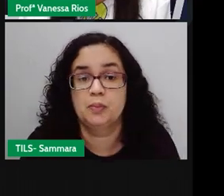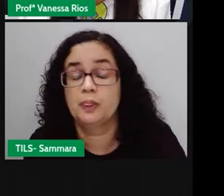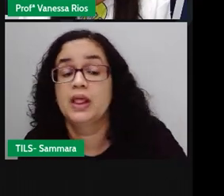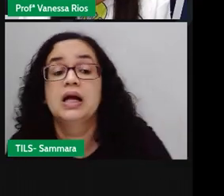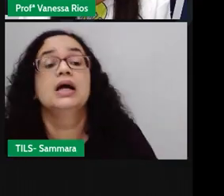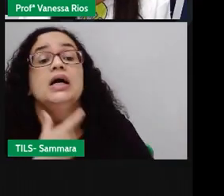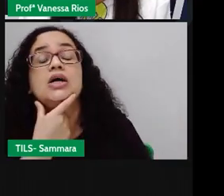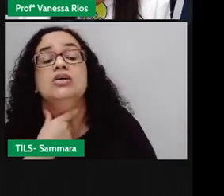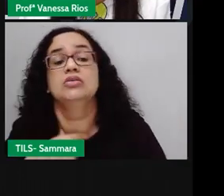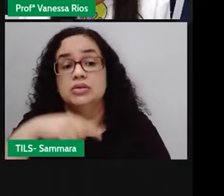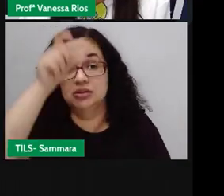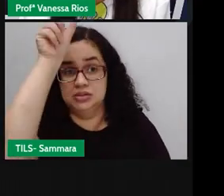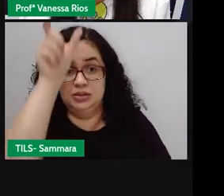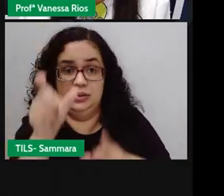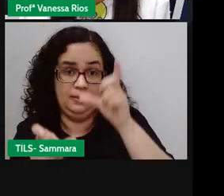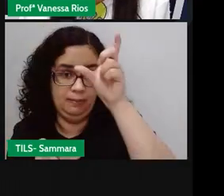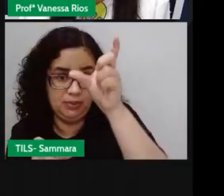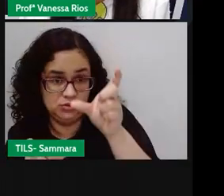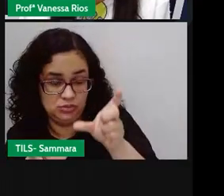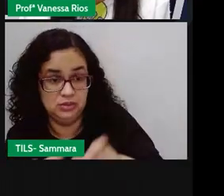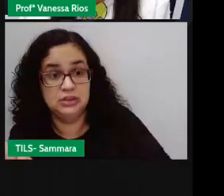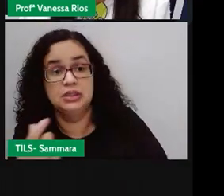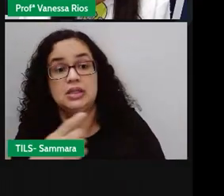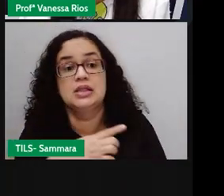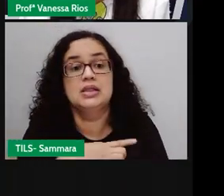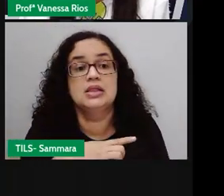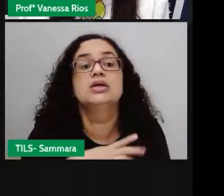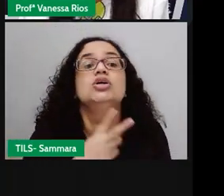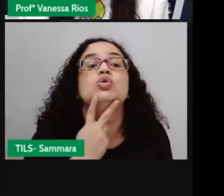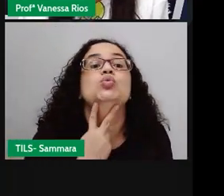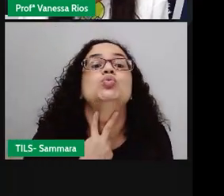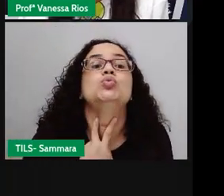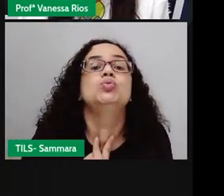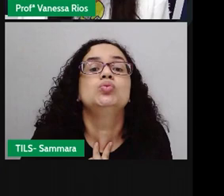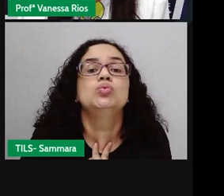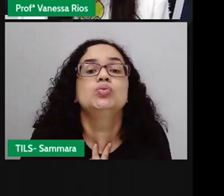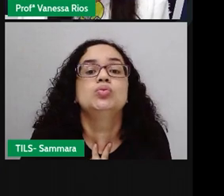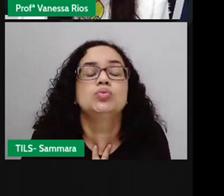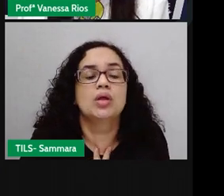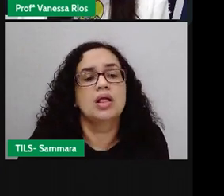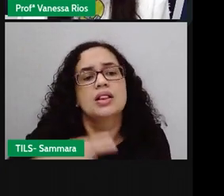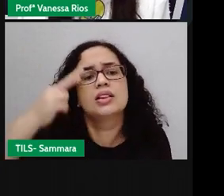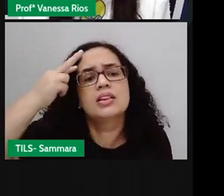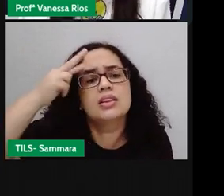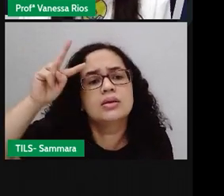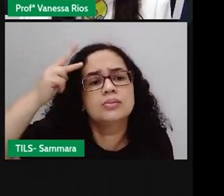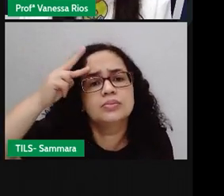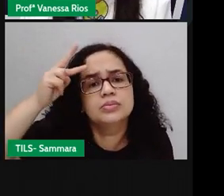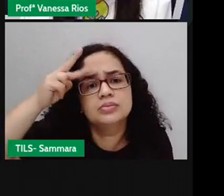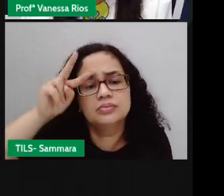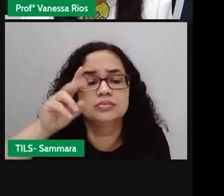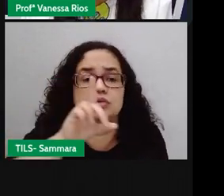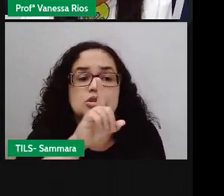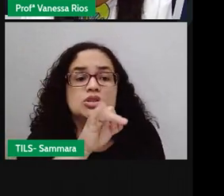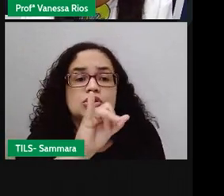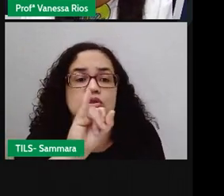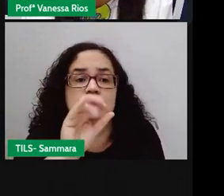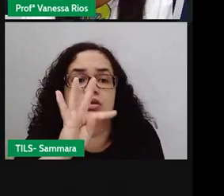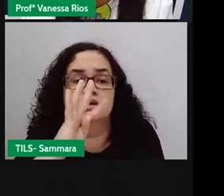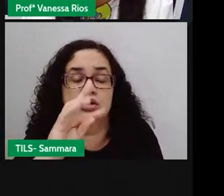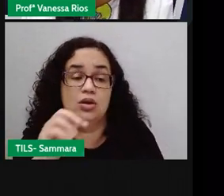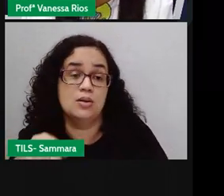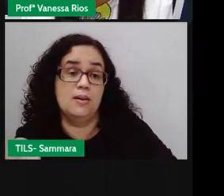a voz da personagem possa ser reproduzida pela voz do narrador. Lembra aí? Discurso direto, o próprio